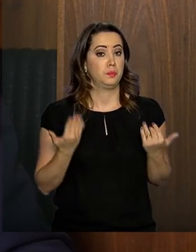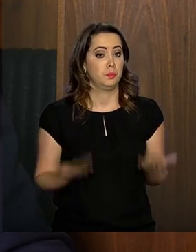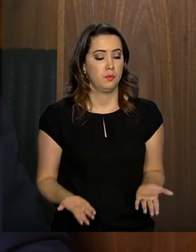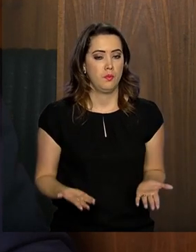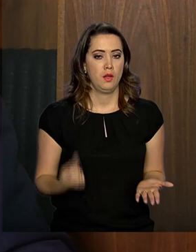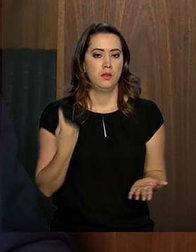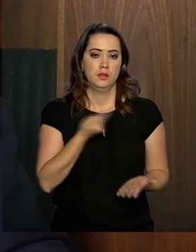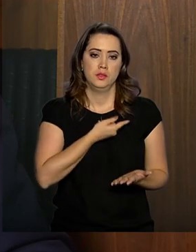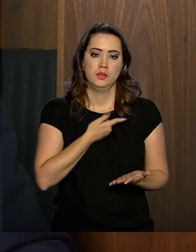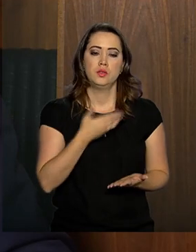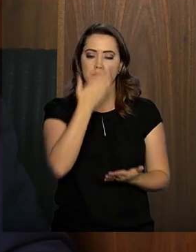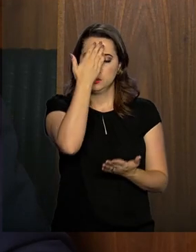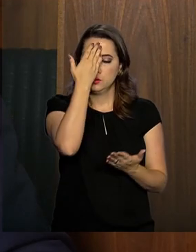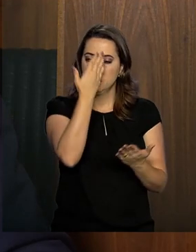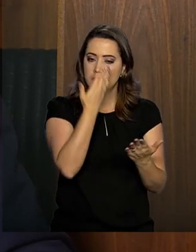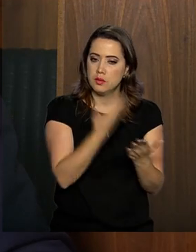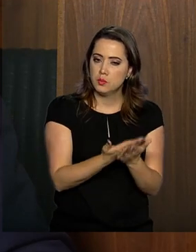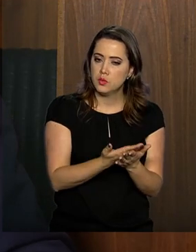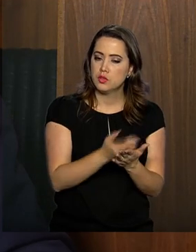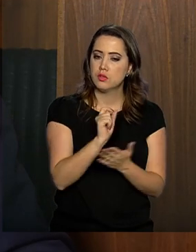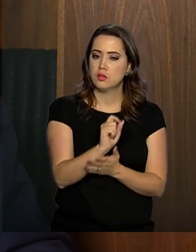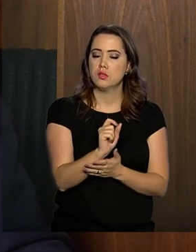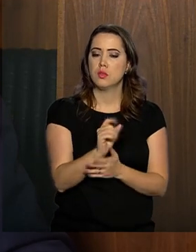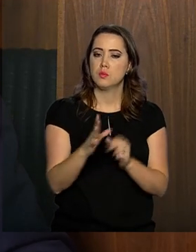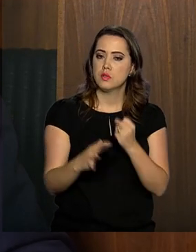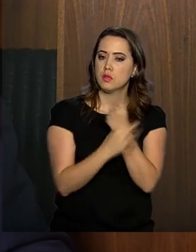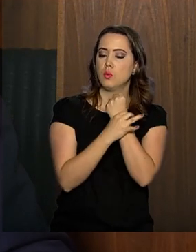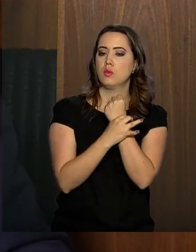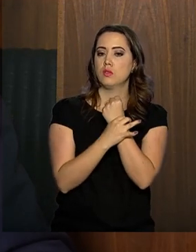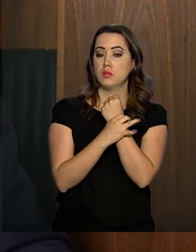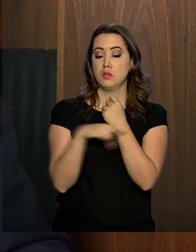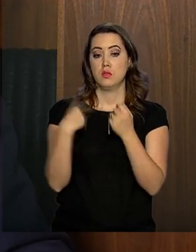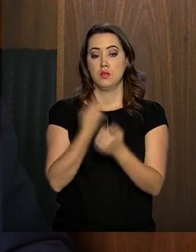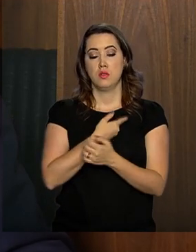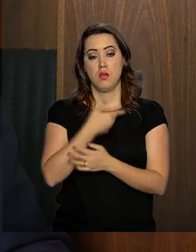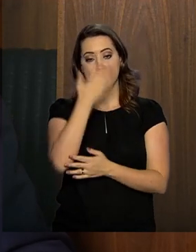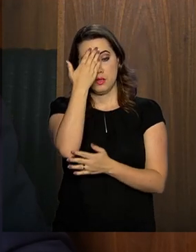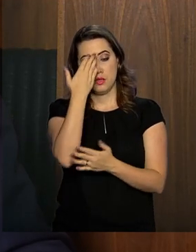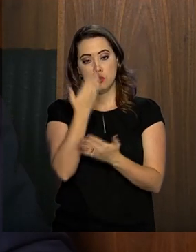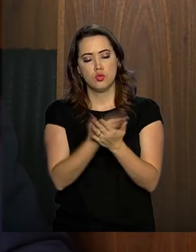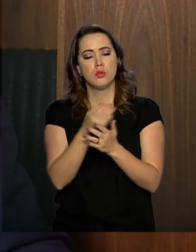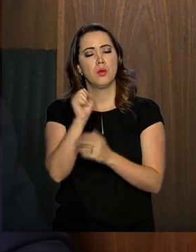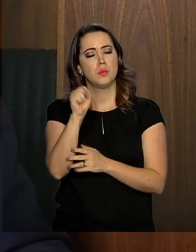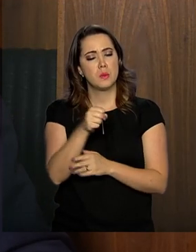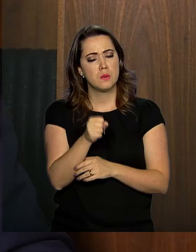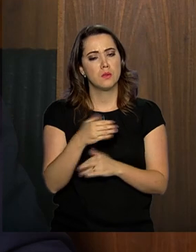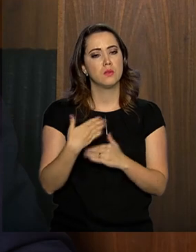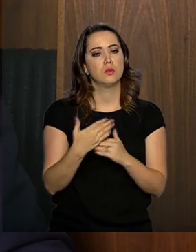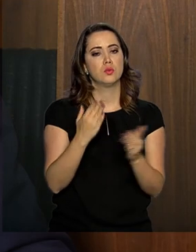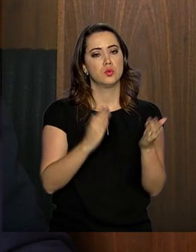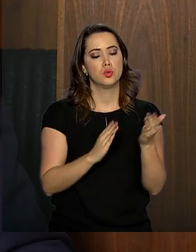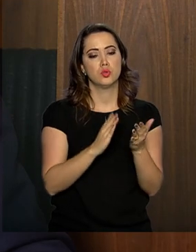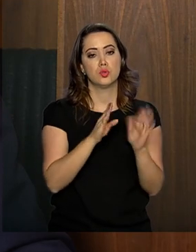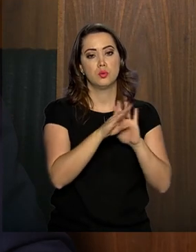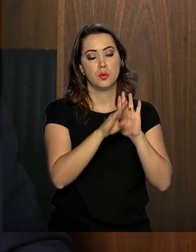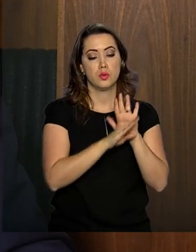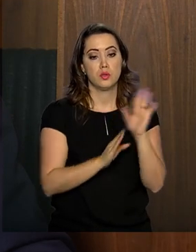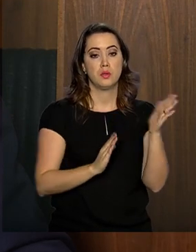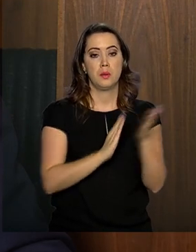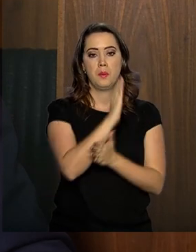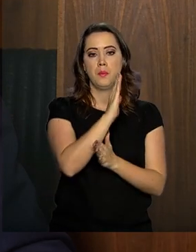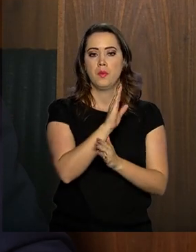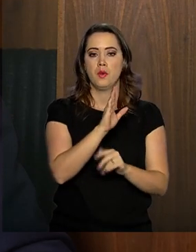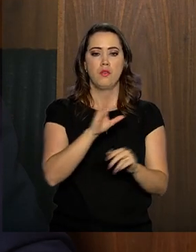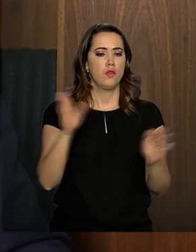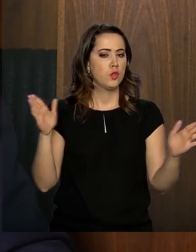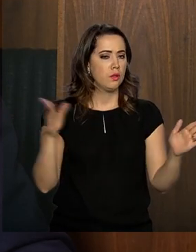nós estamos convictos, nós estamos seguros, nós estamos otimistas de que o projeto vai ser aprovado no